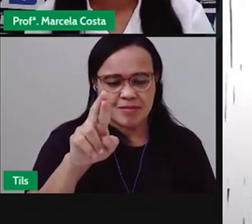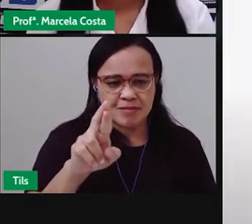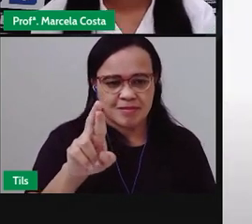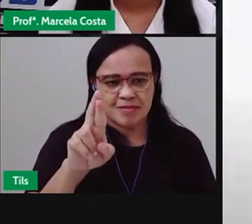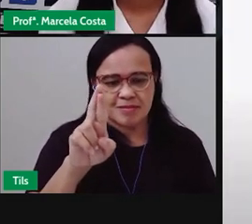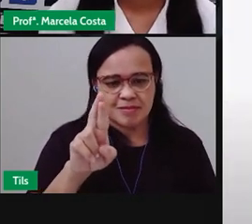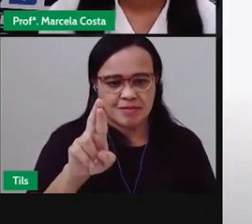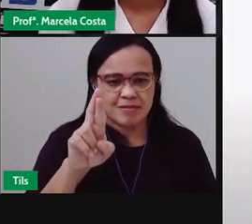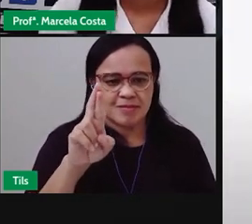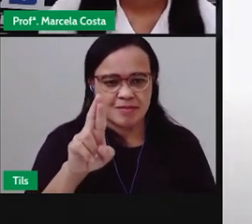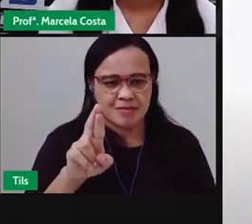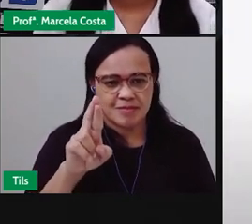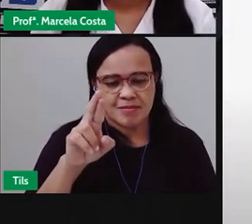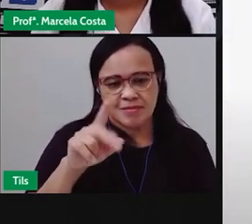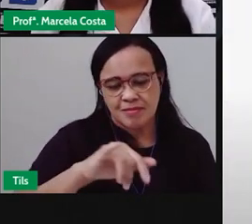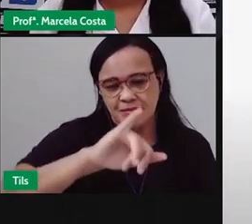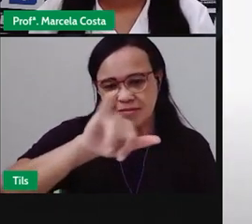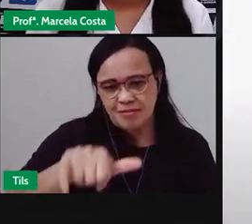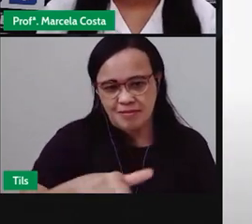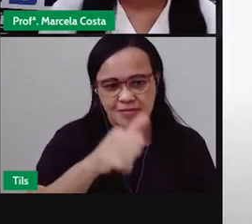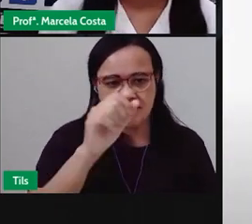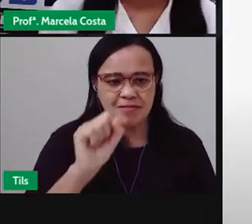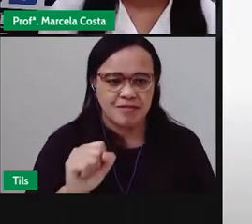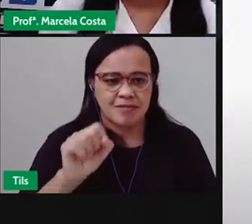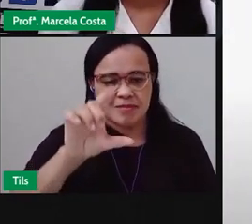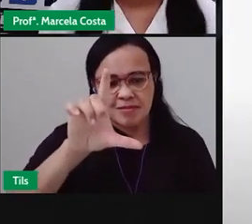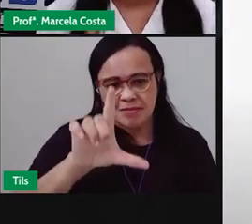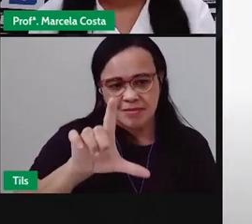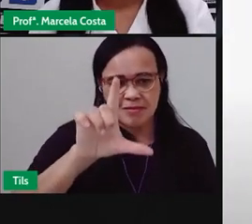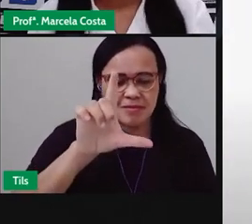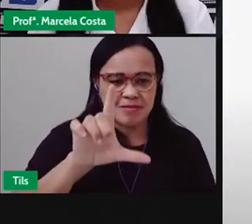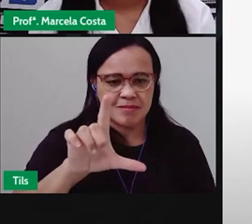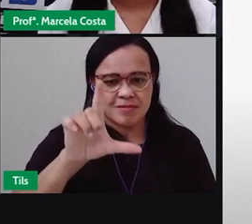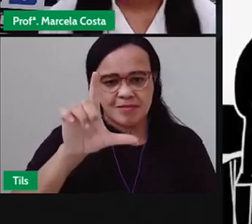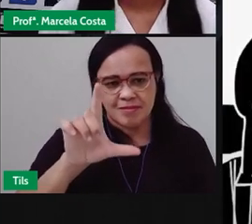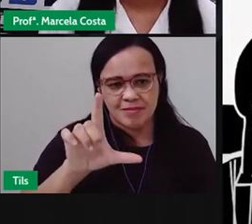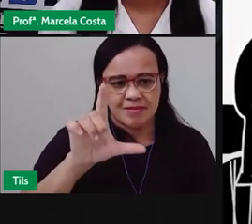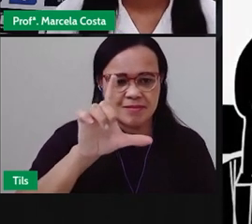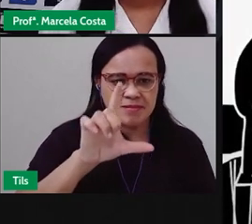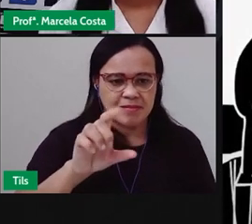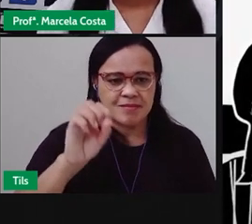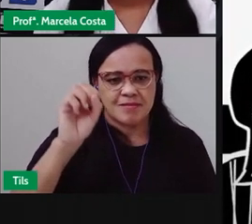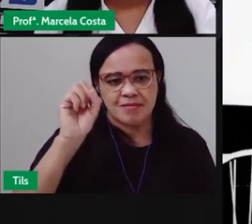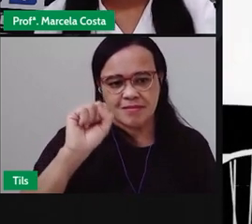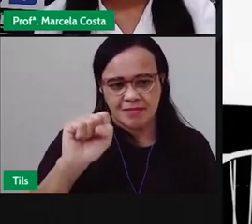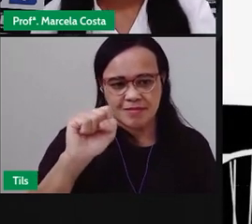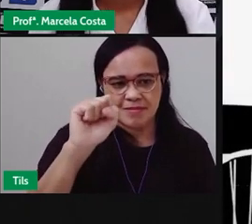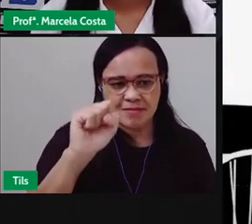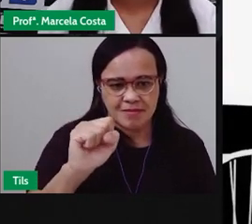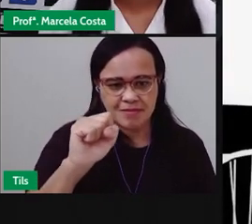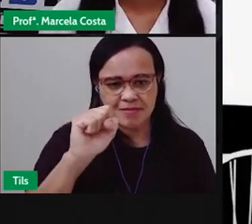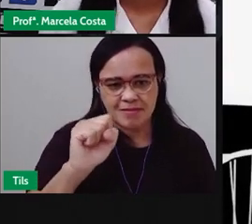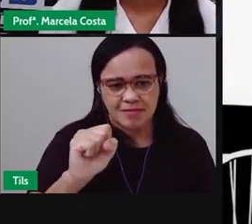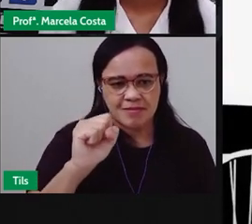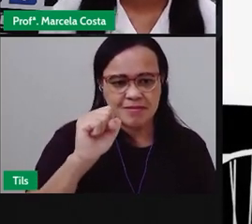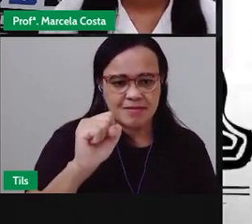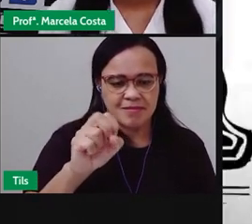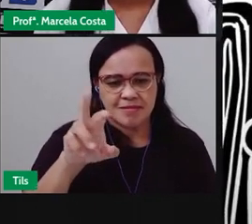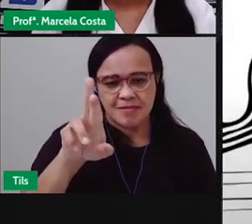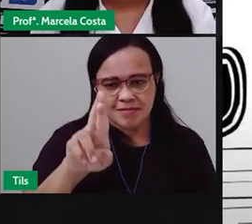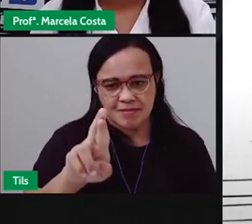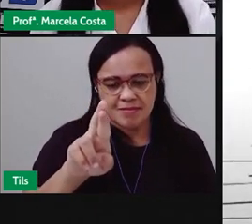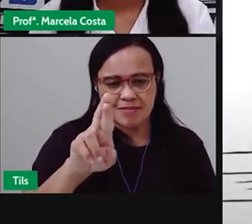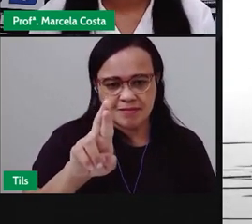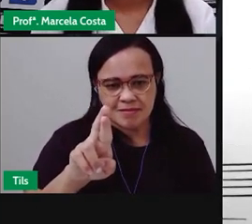O J é G, o L é Lê, o SS mais o R, tem